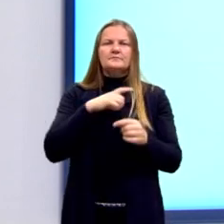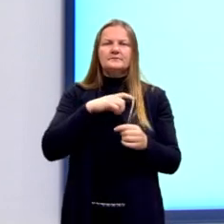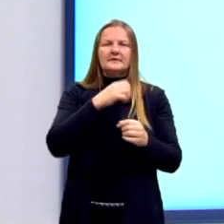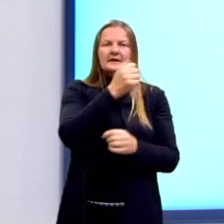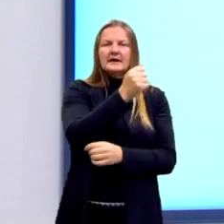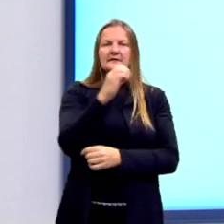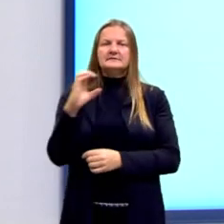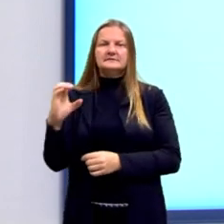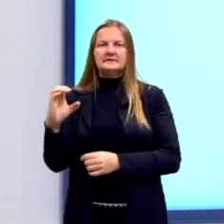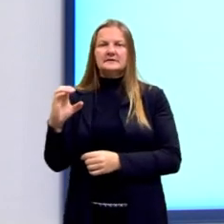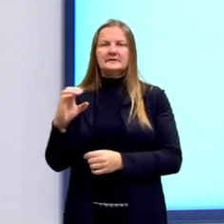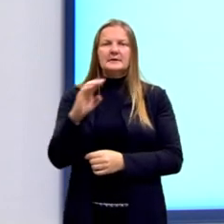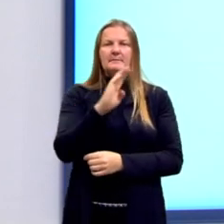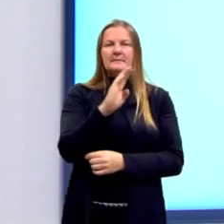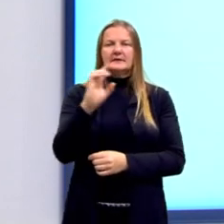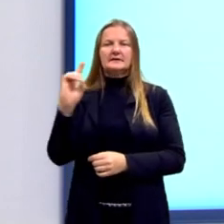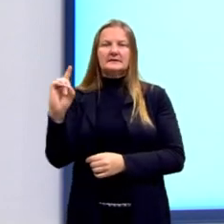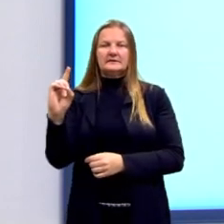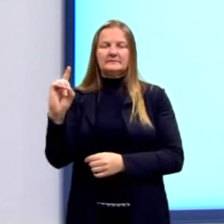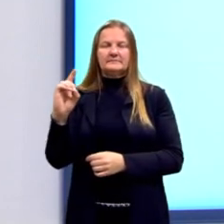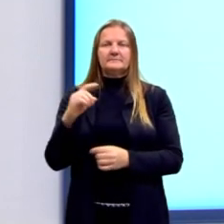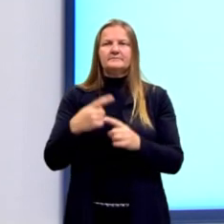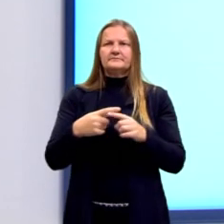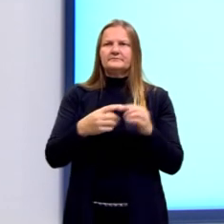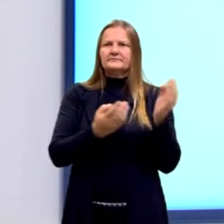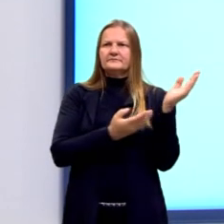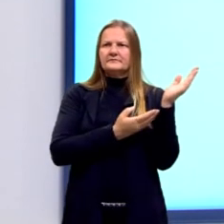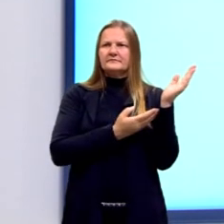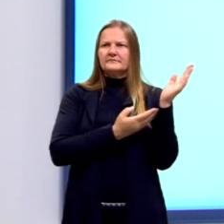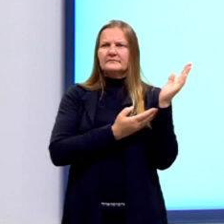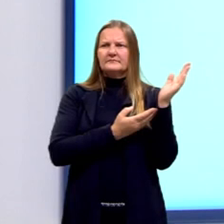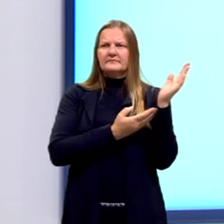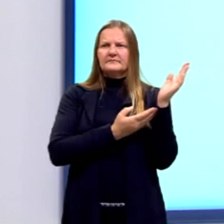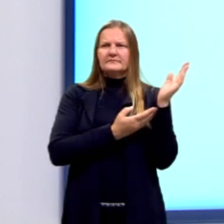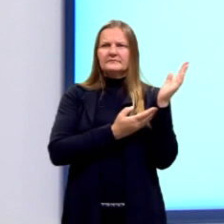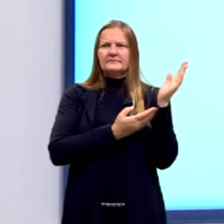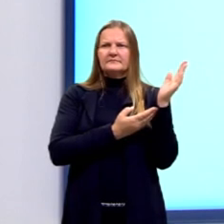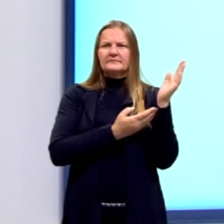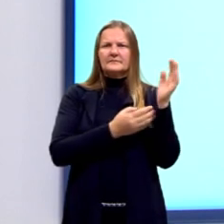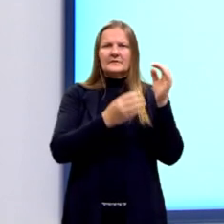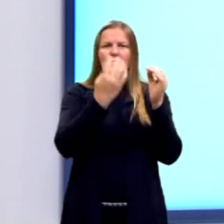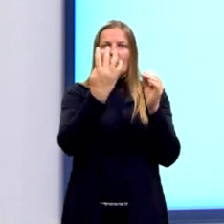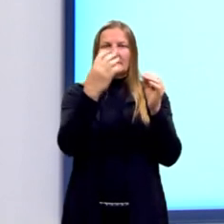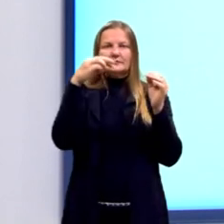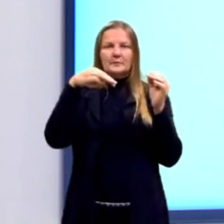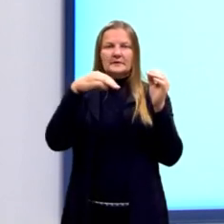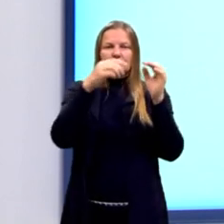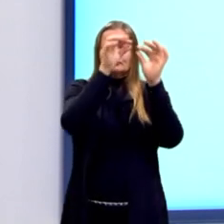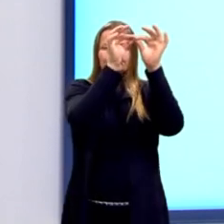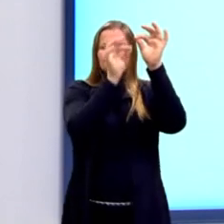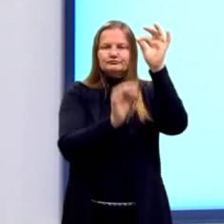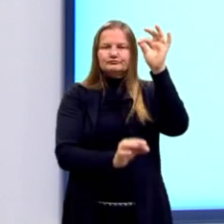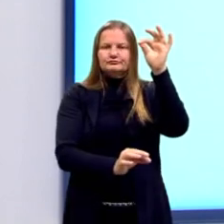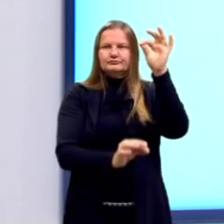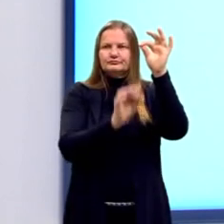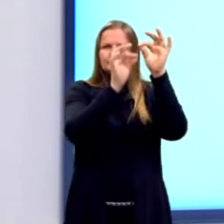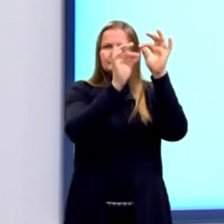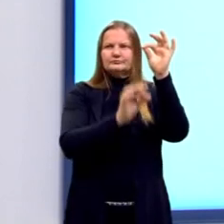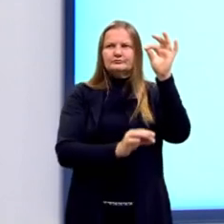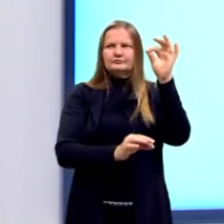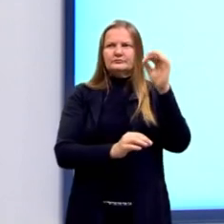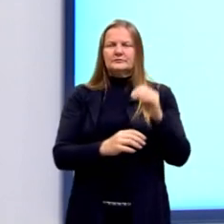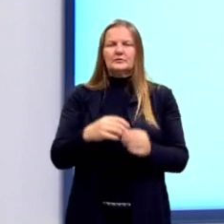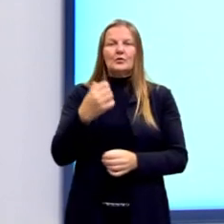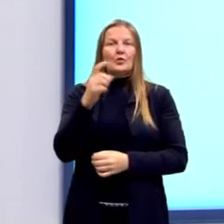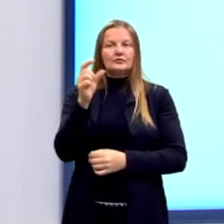AC e BD. Então, o segmento AC mede 4 metros, o segmento BD mede, então,